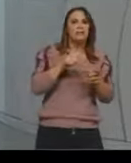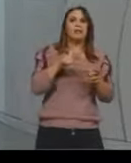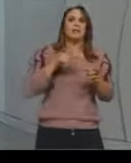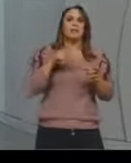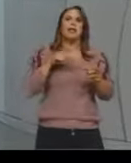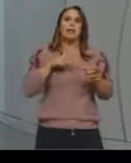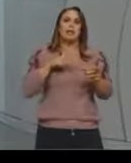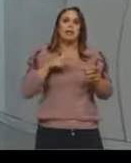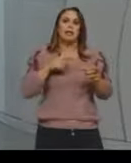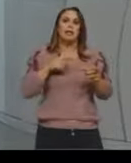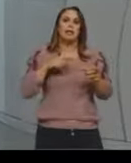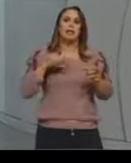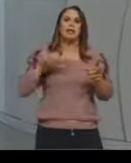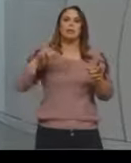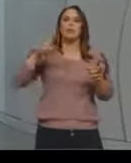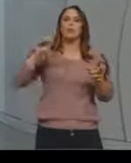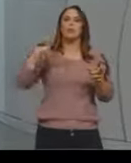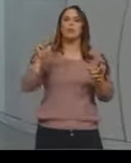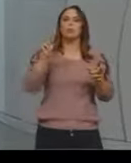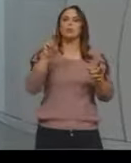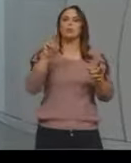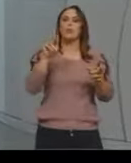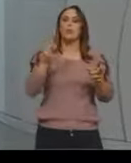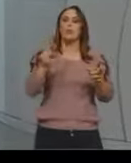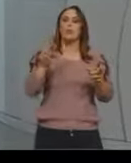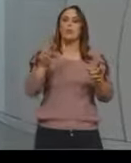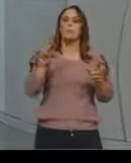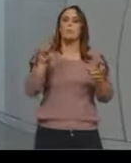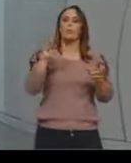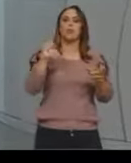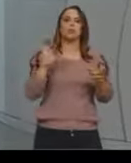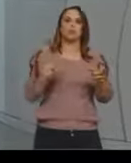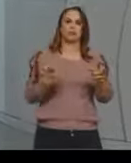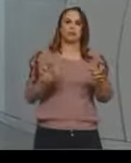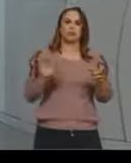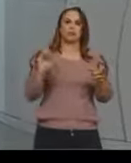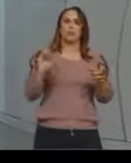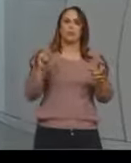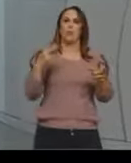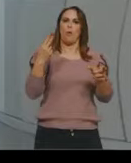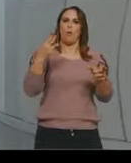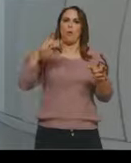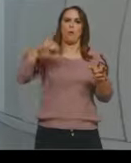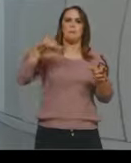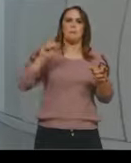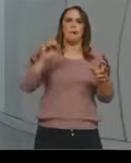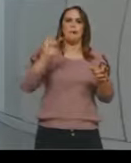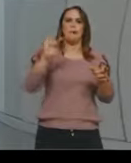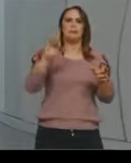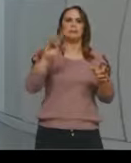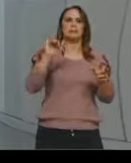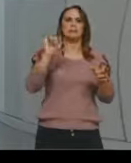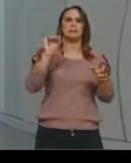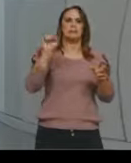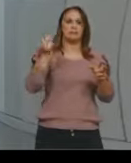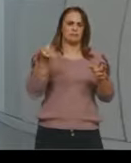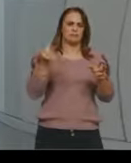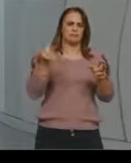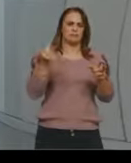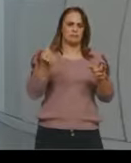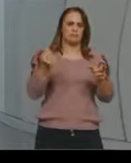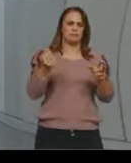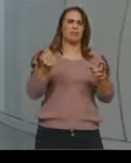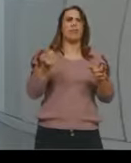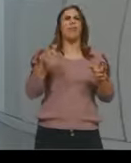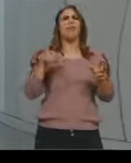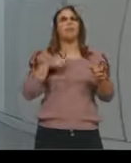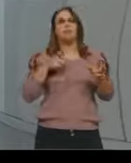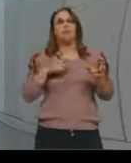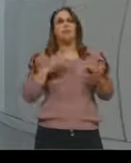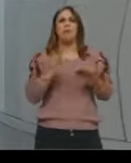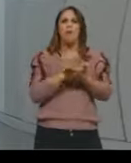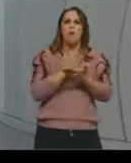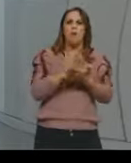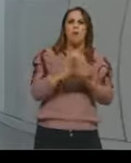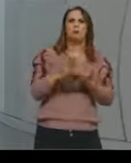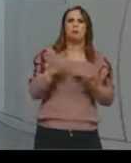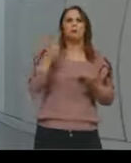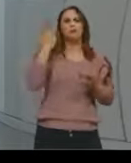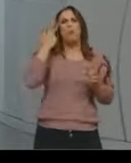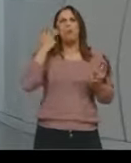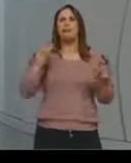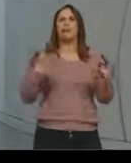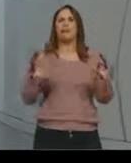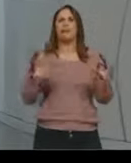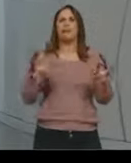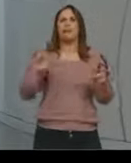e são muito comuns, né? Os mais comuns são a agarose, como o Vinícius falou, mas também nós temos a